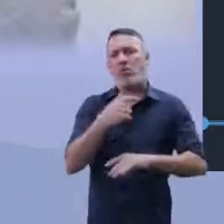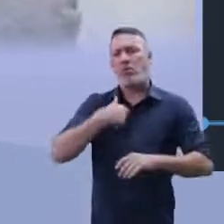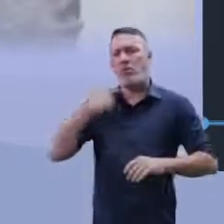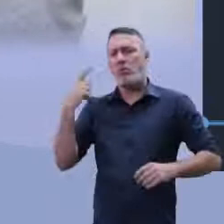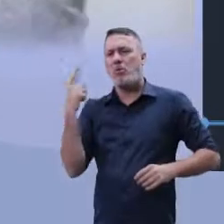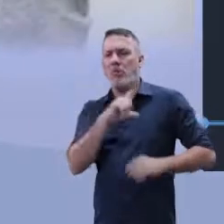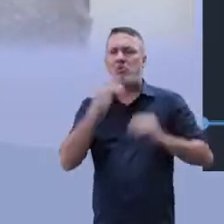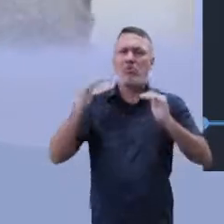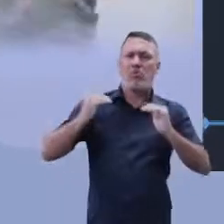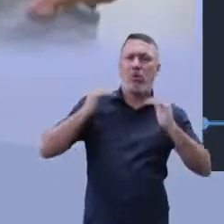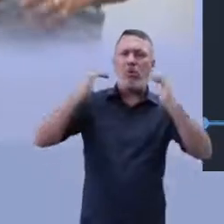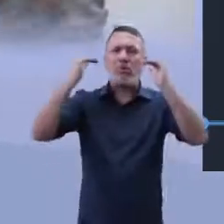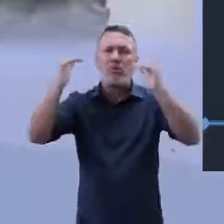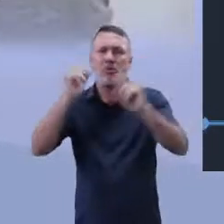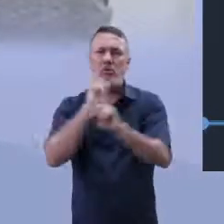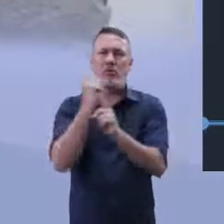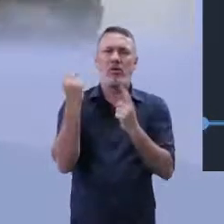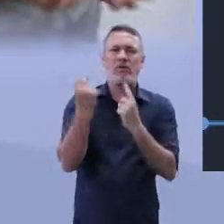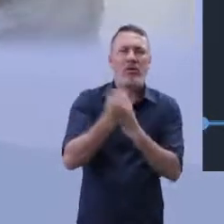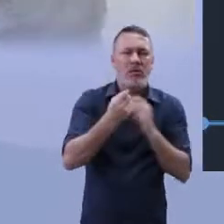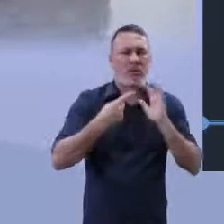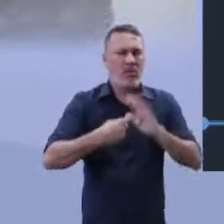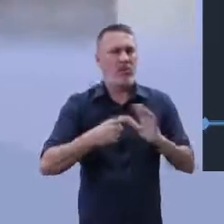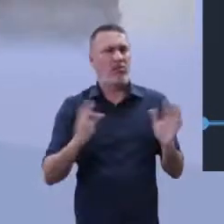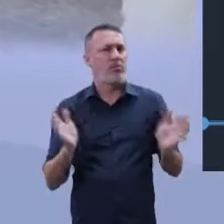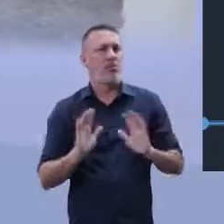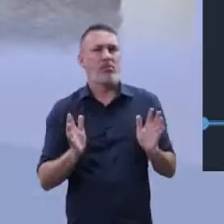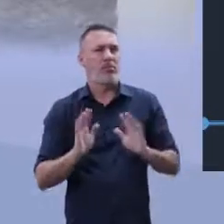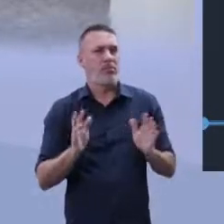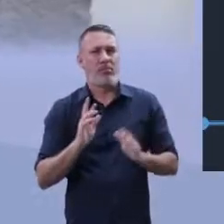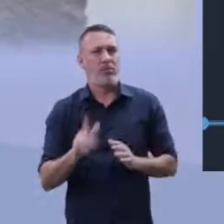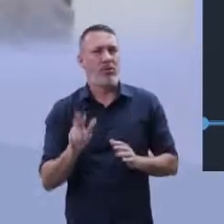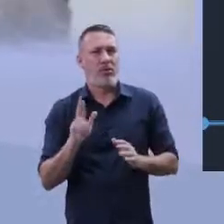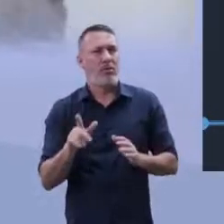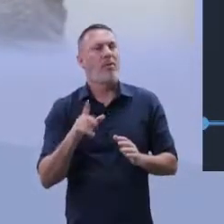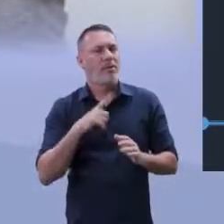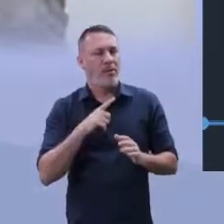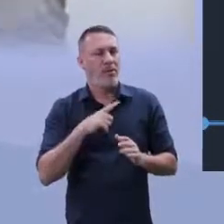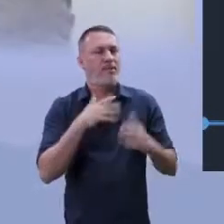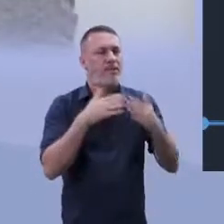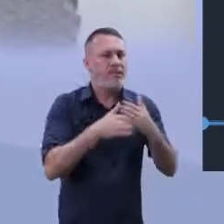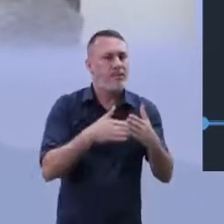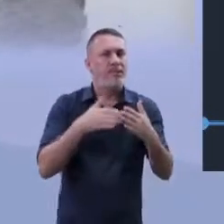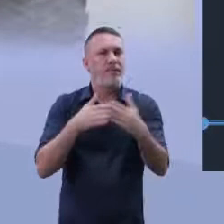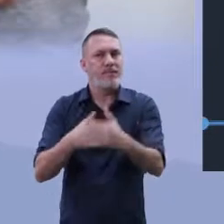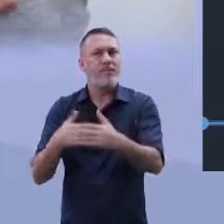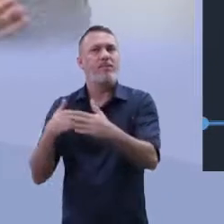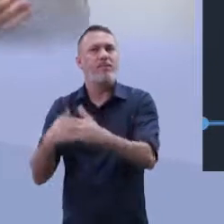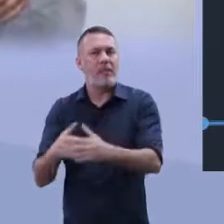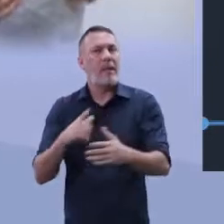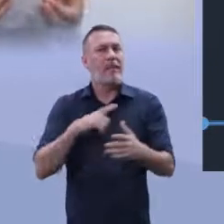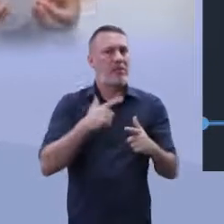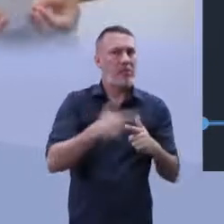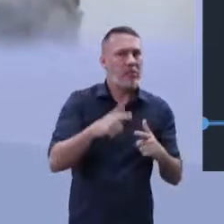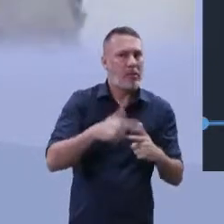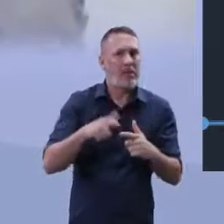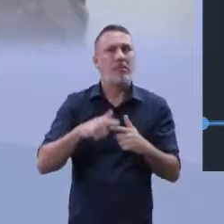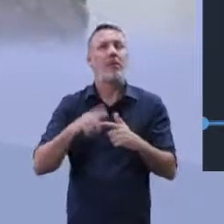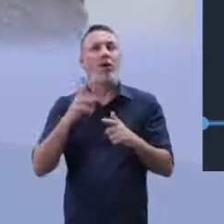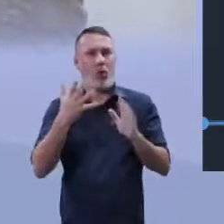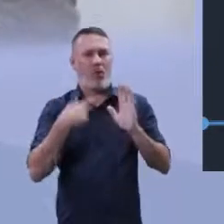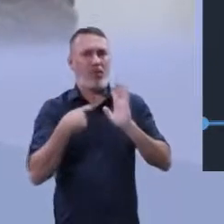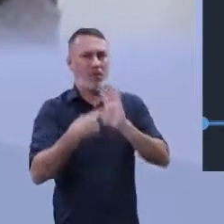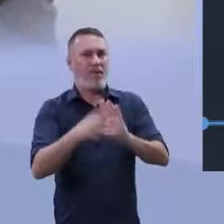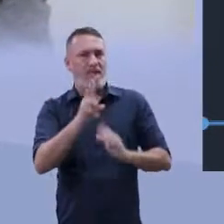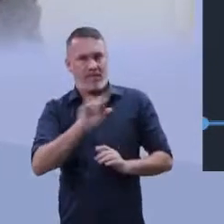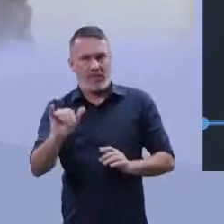pronto, consegui um outro estágio na sociedade brasileira? Não. Eu tenho algumas barreiras, alguns problemas. É o que